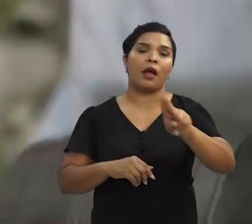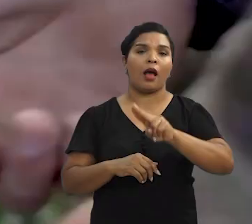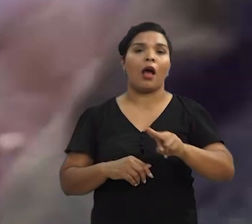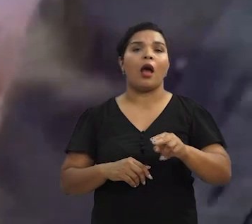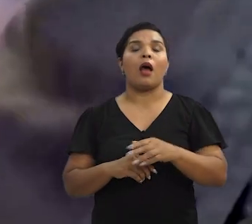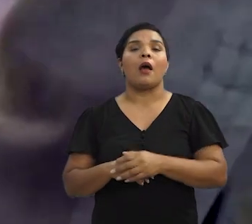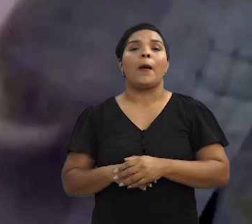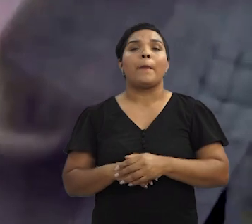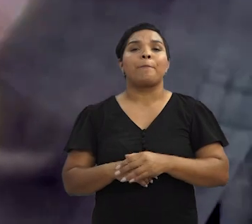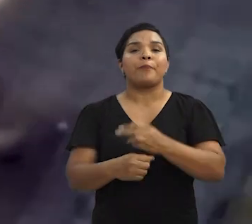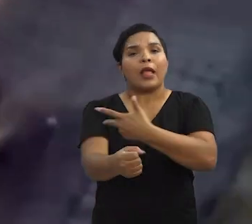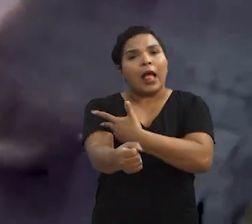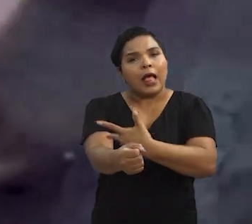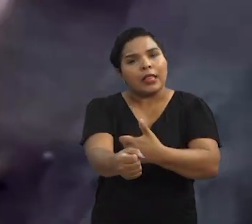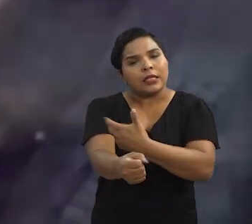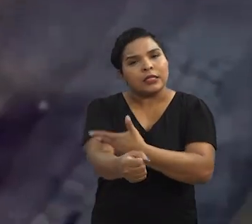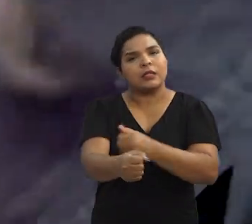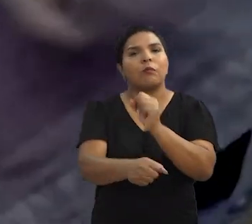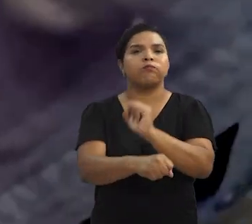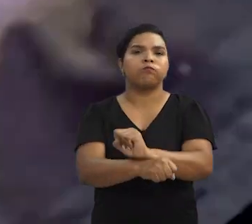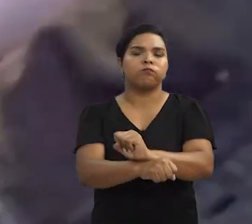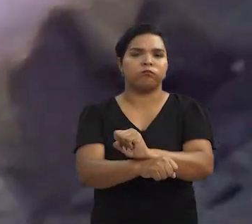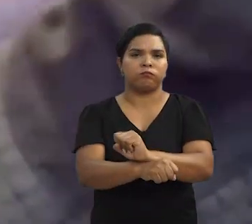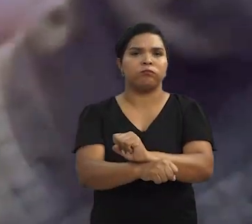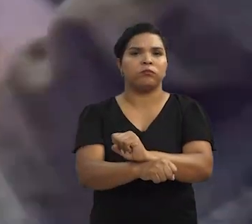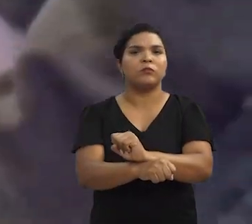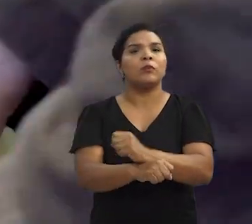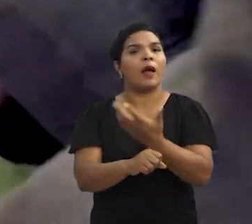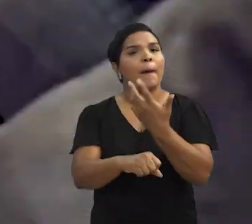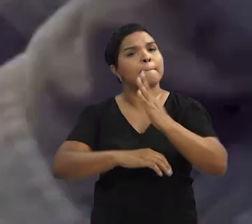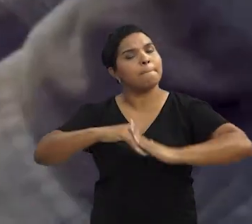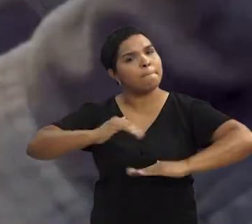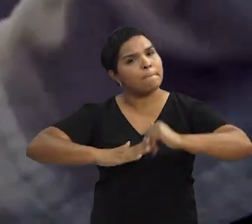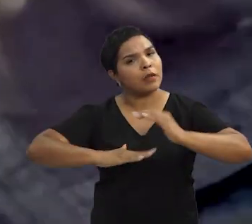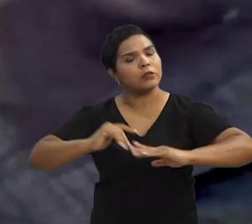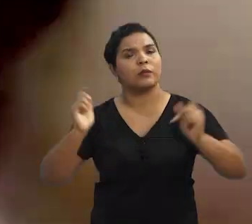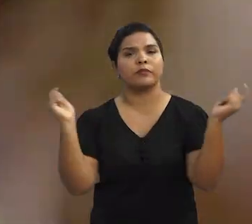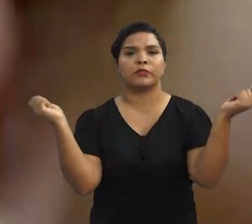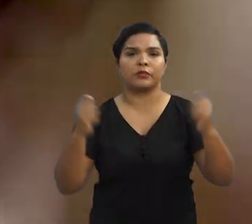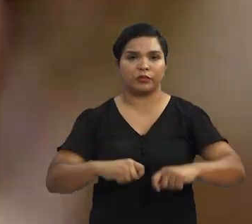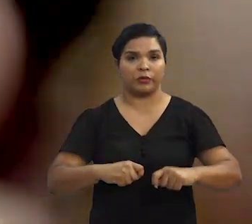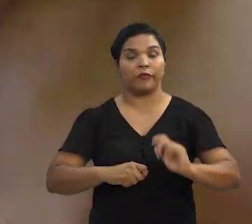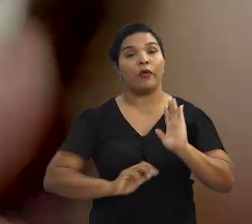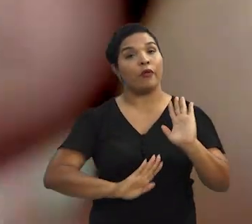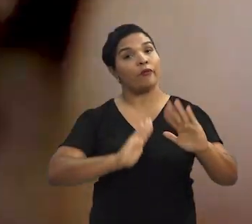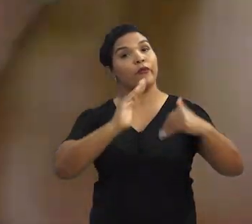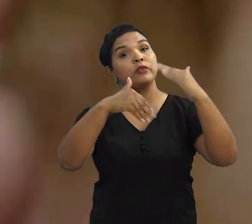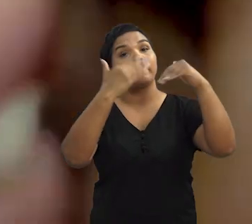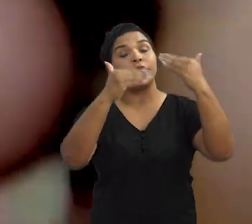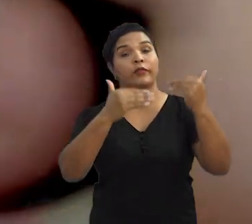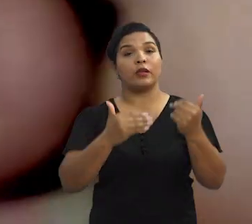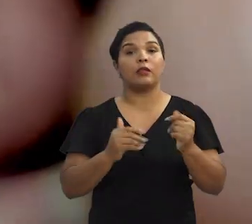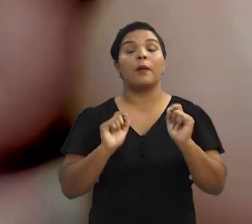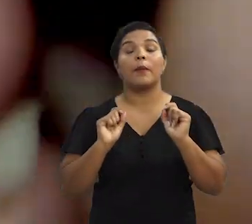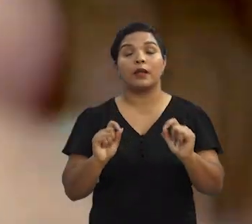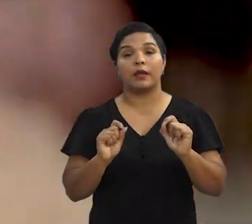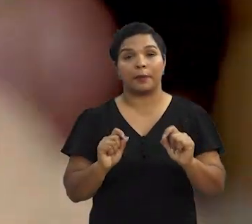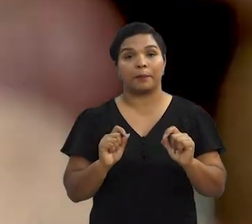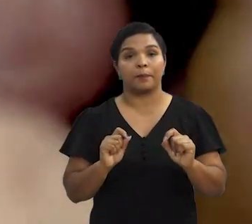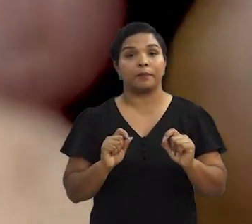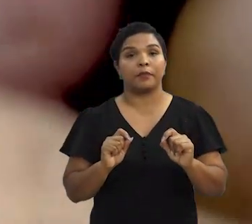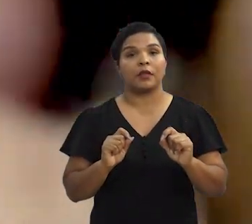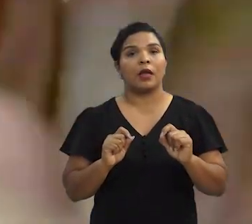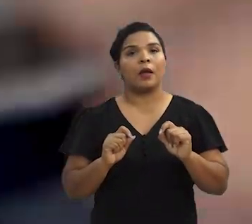recurso da anestesia inalatória de maneira mais prática possível. Ela foi desenvolvida justamente